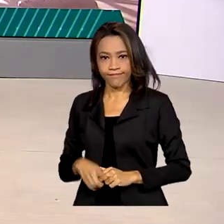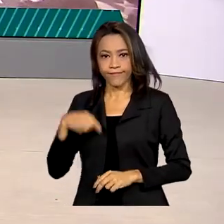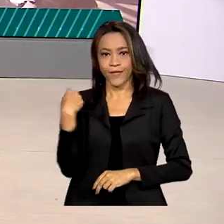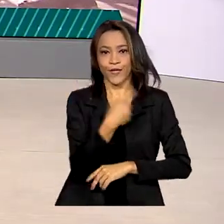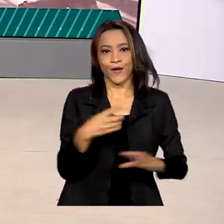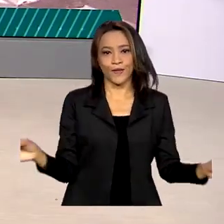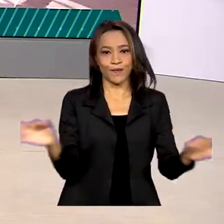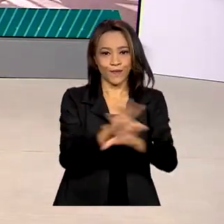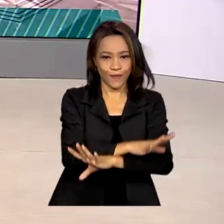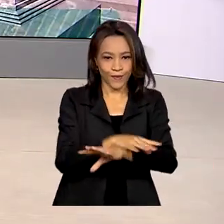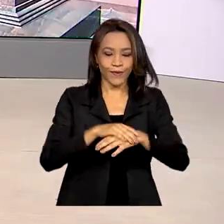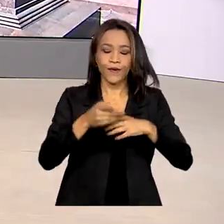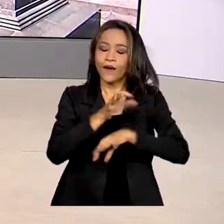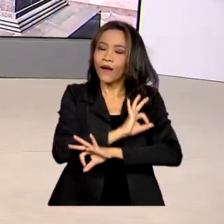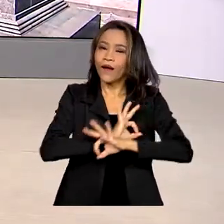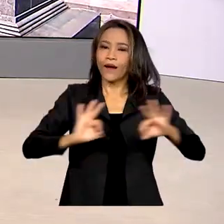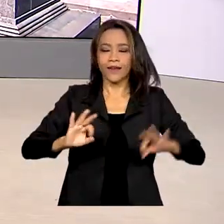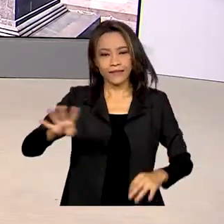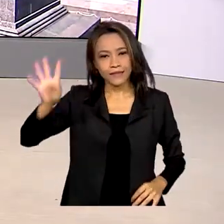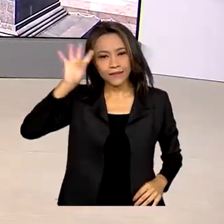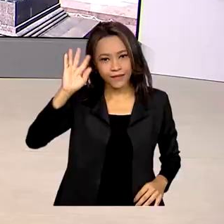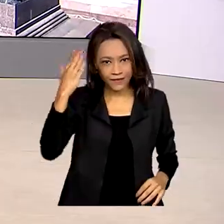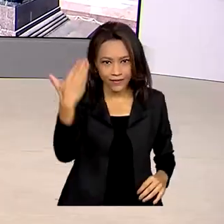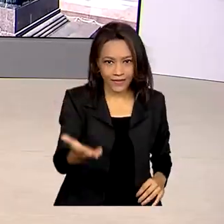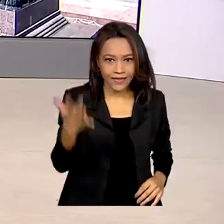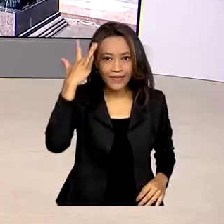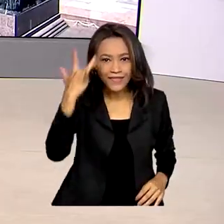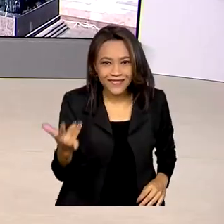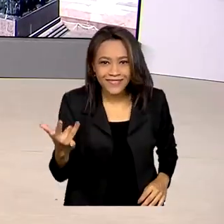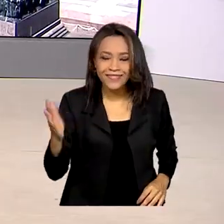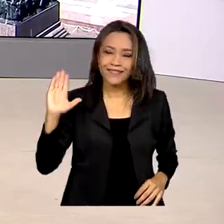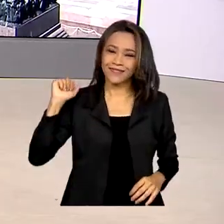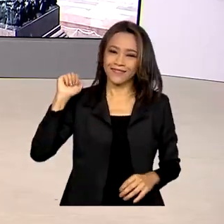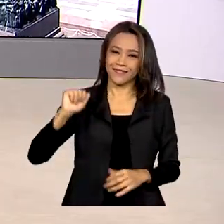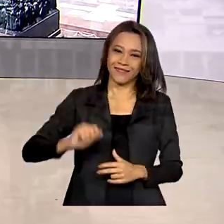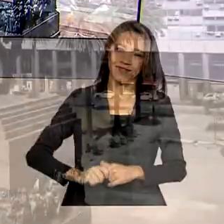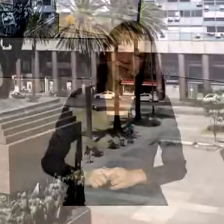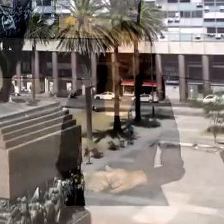gente fica por aqui. Uma ótima quarta-feira para você. Até amanhã. Tchau.